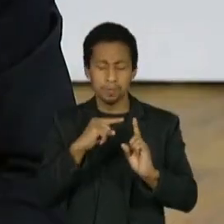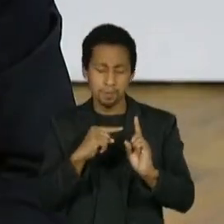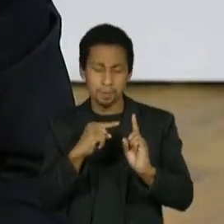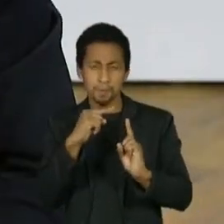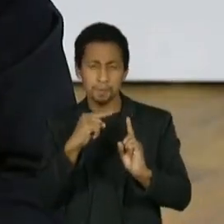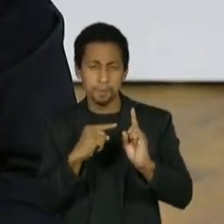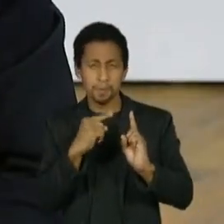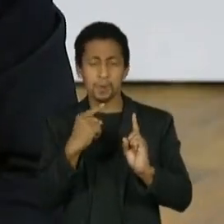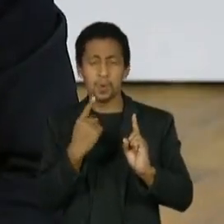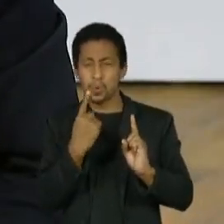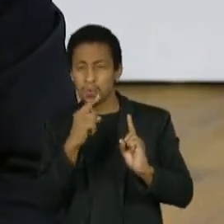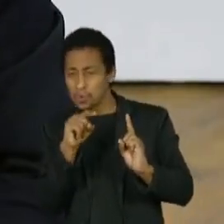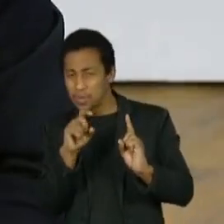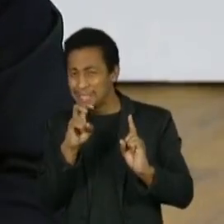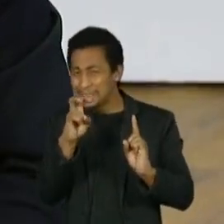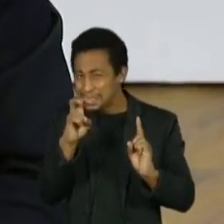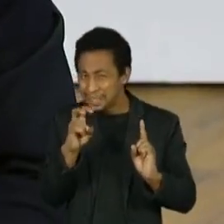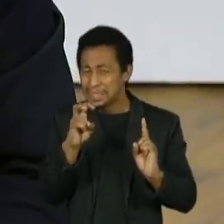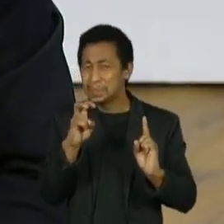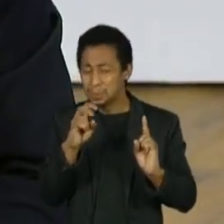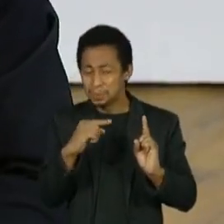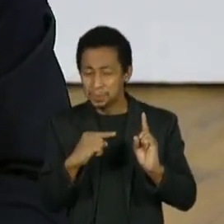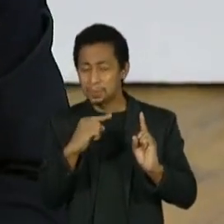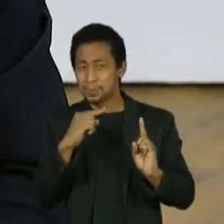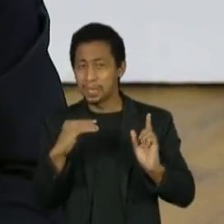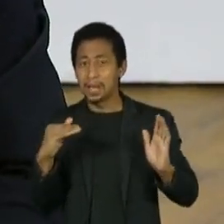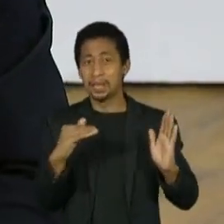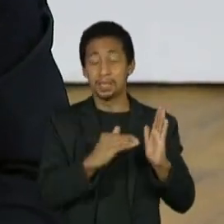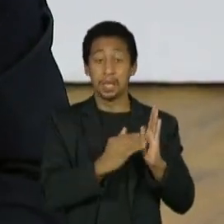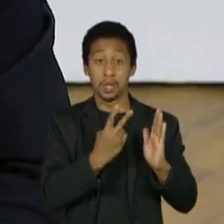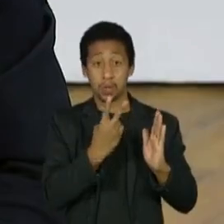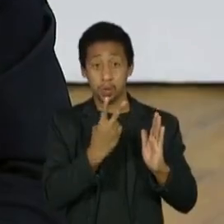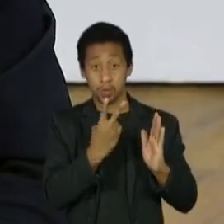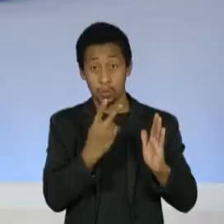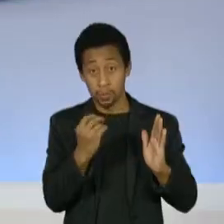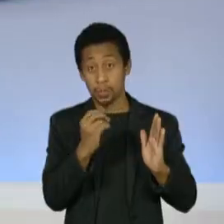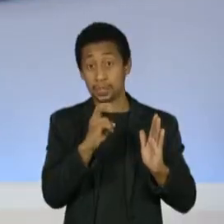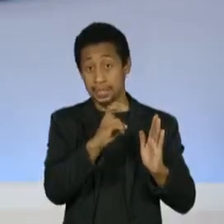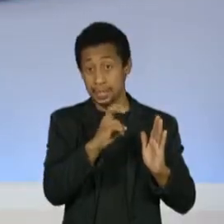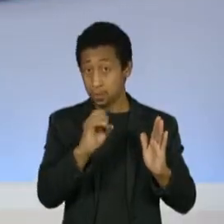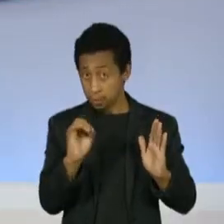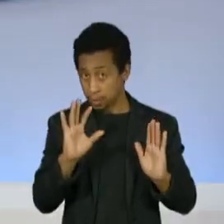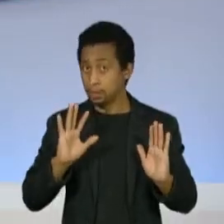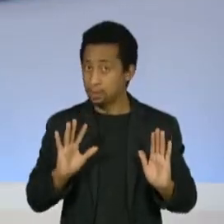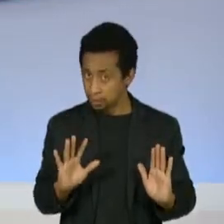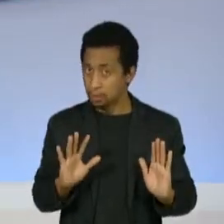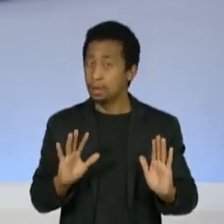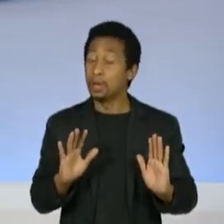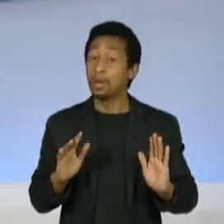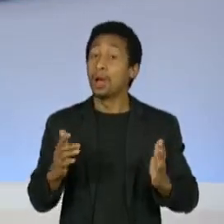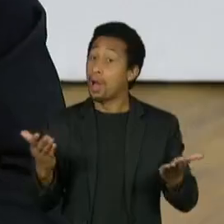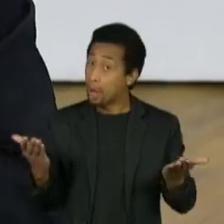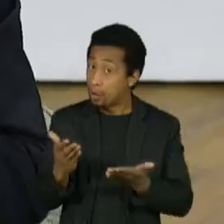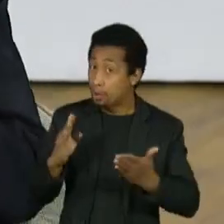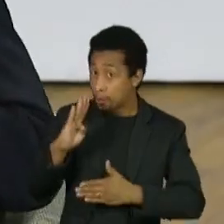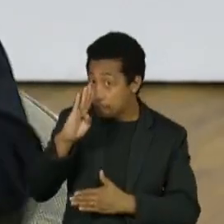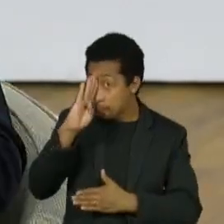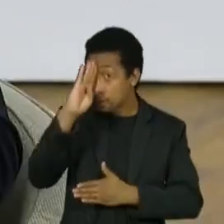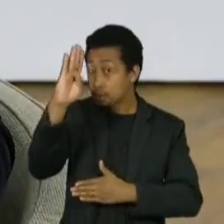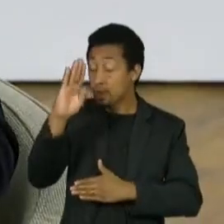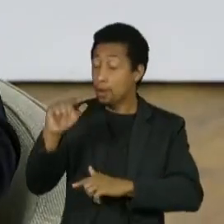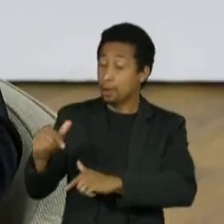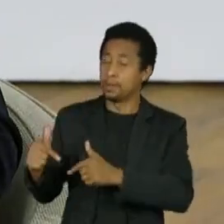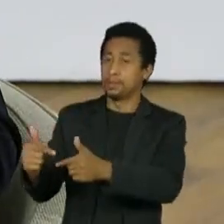2050. Então, para que isso ocorra, existem algumas prioridades de se fazer isso agora. Os principais